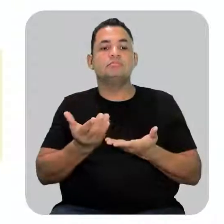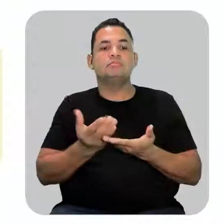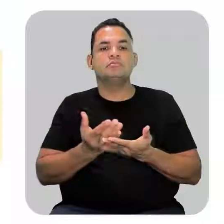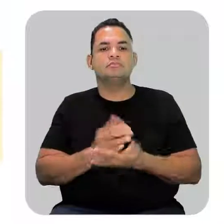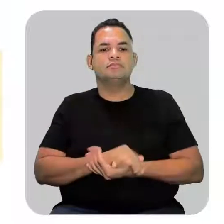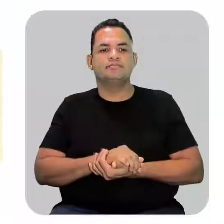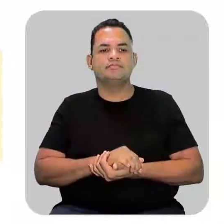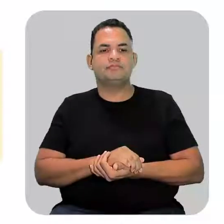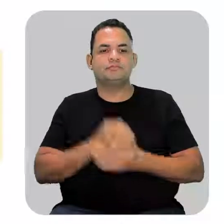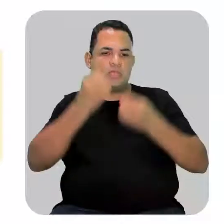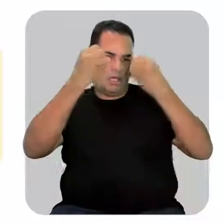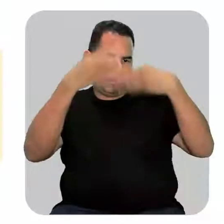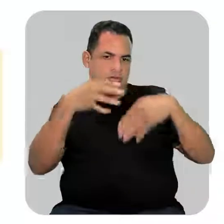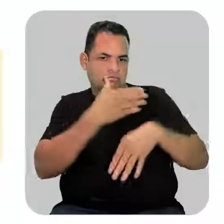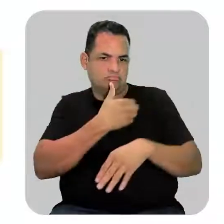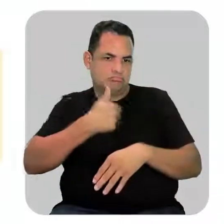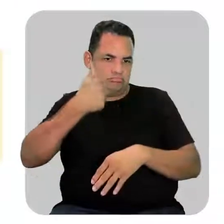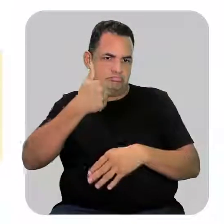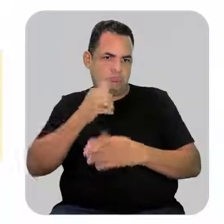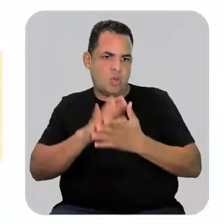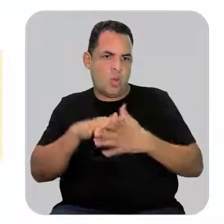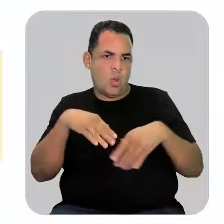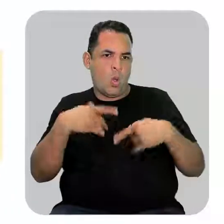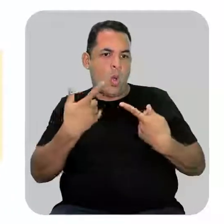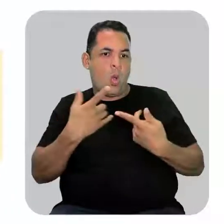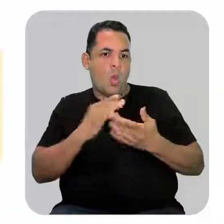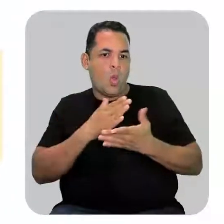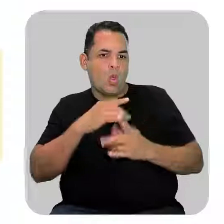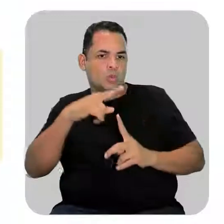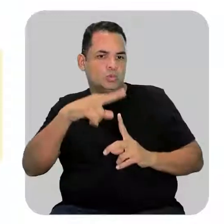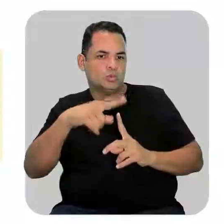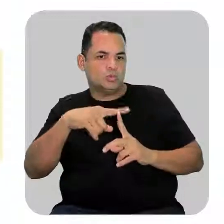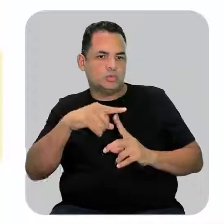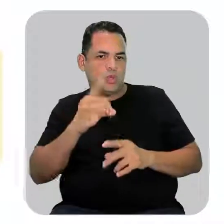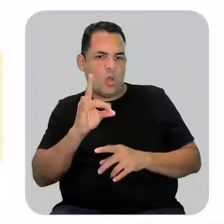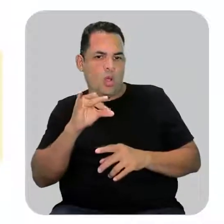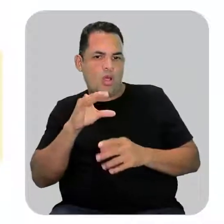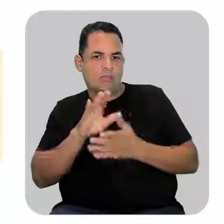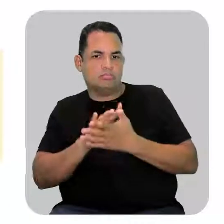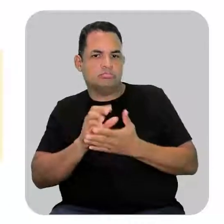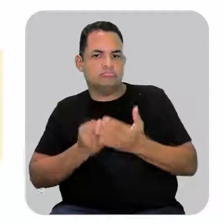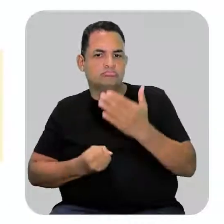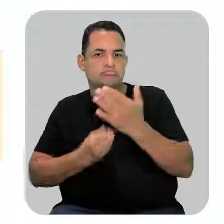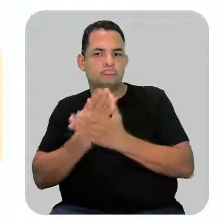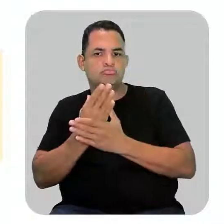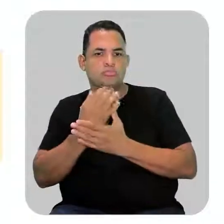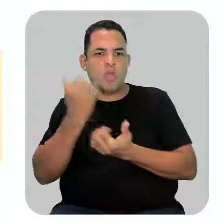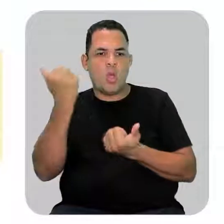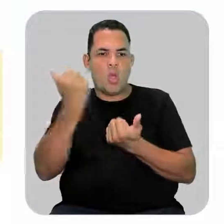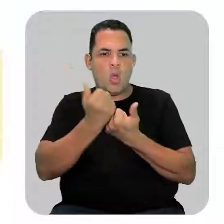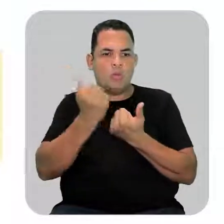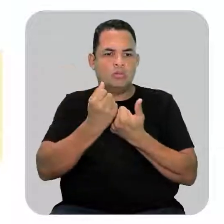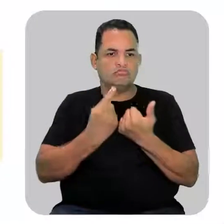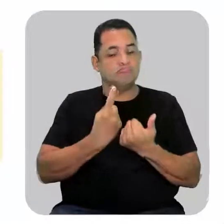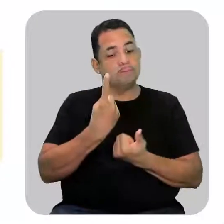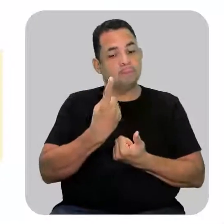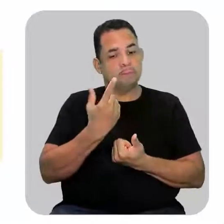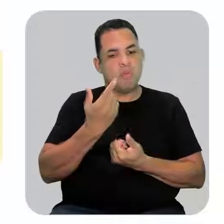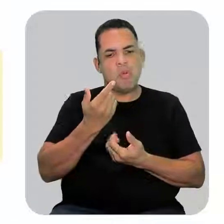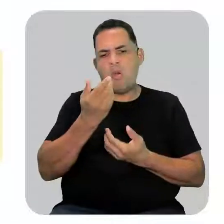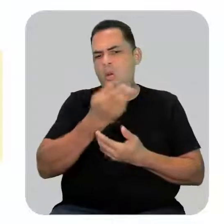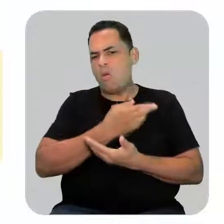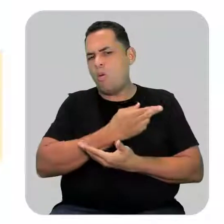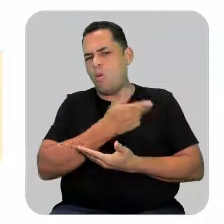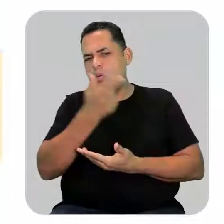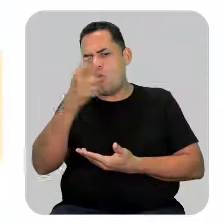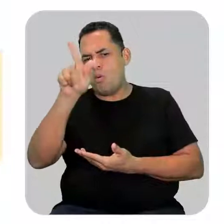quando espécies orgânicas aparecem substituindo um ou mais átomos de